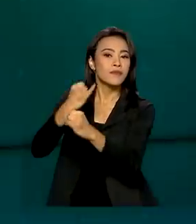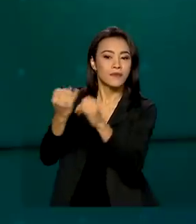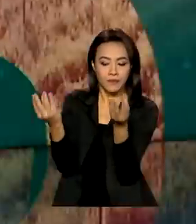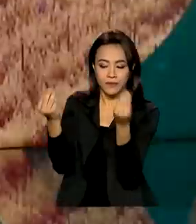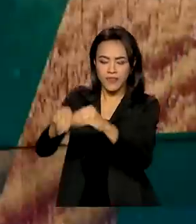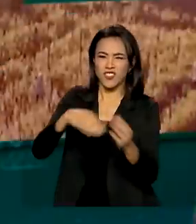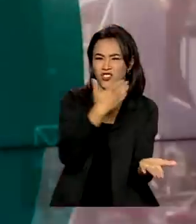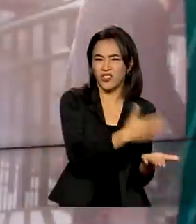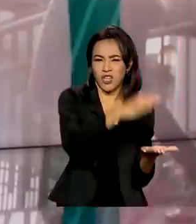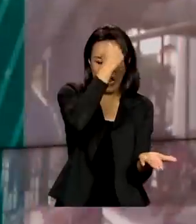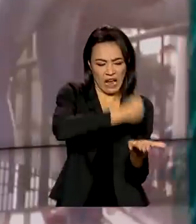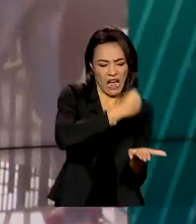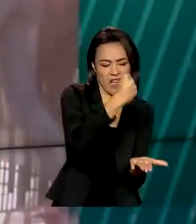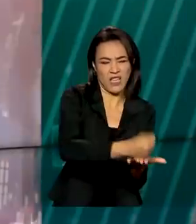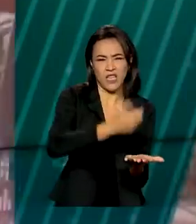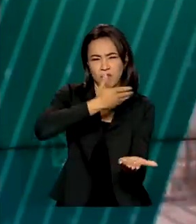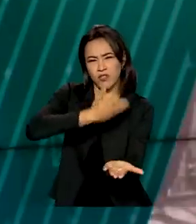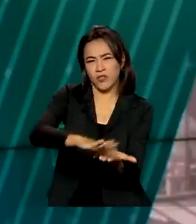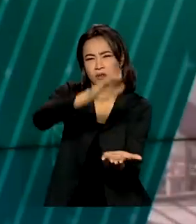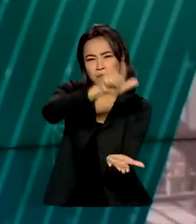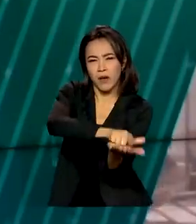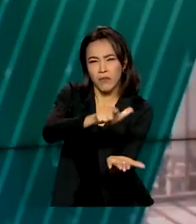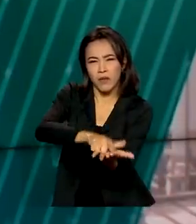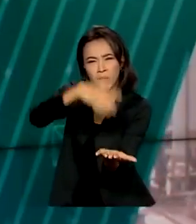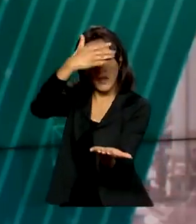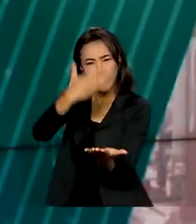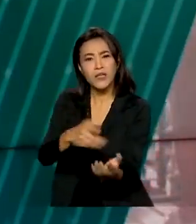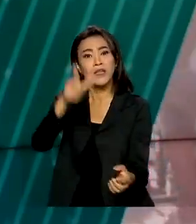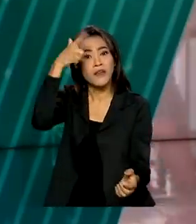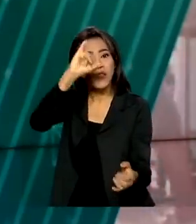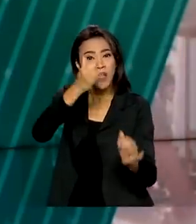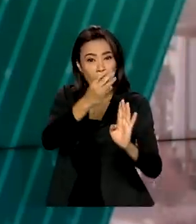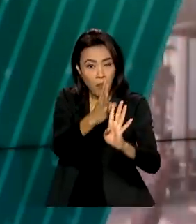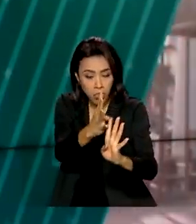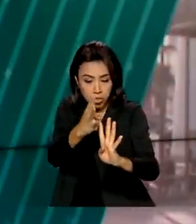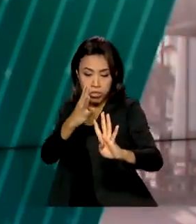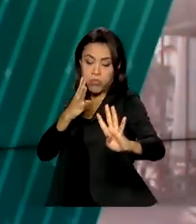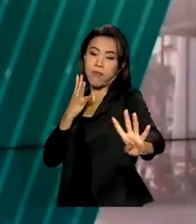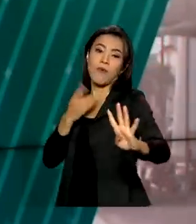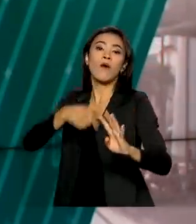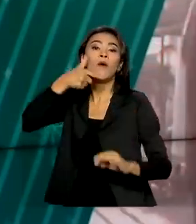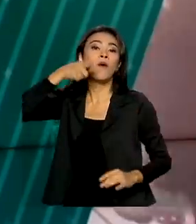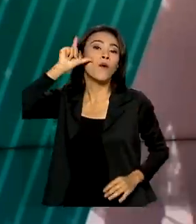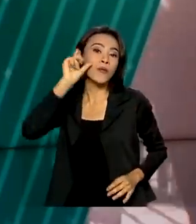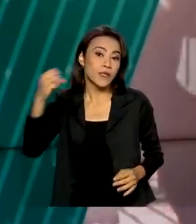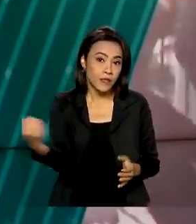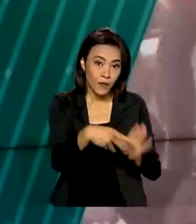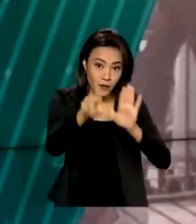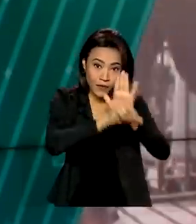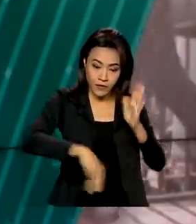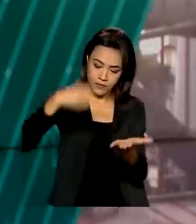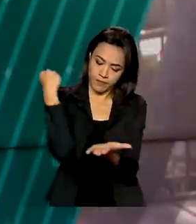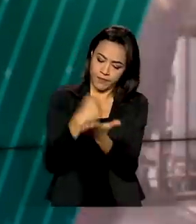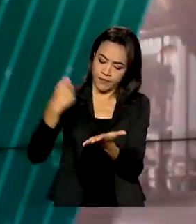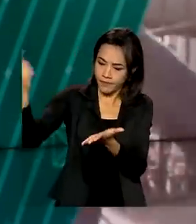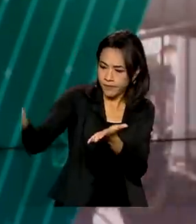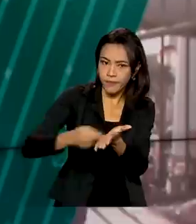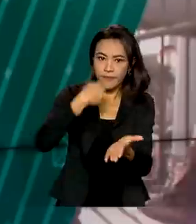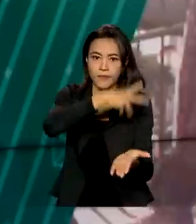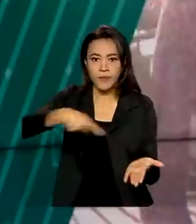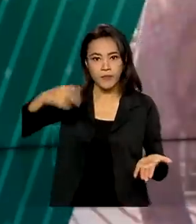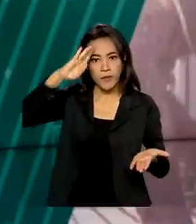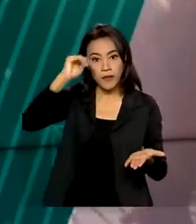carimbos, papéis e longas filas. A nova lei, sancionada ontem pelo presidente Jair Bolsonaro, estabelece que até